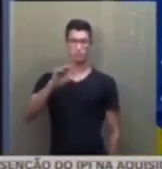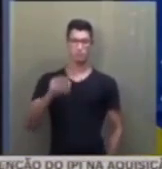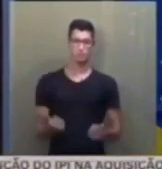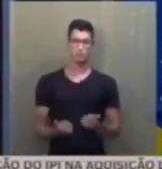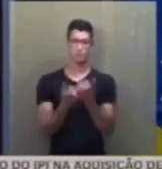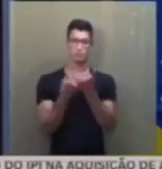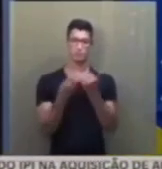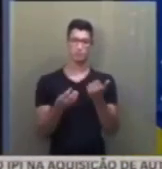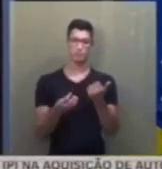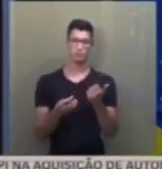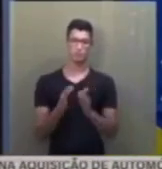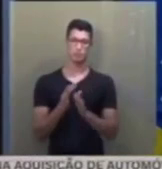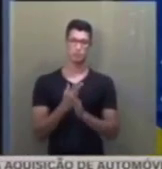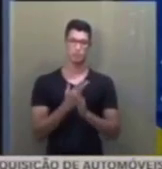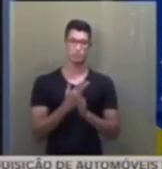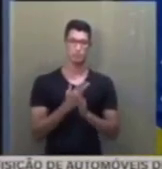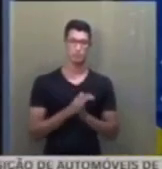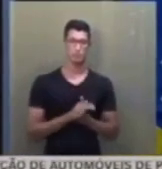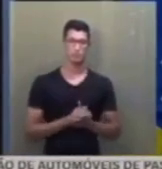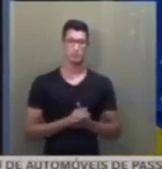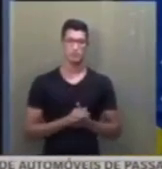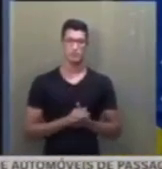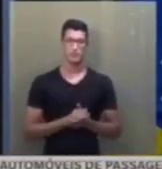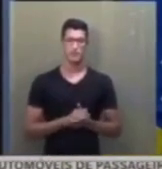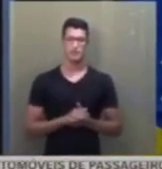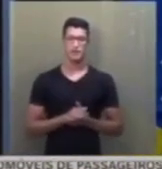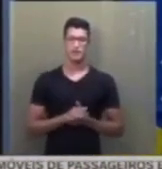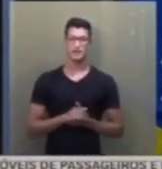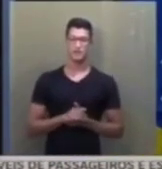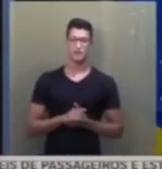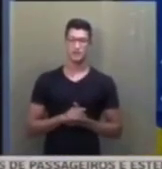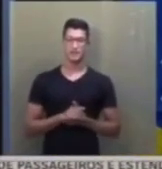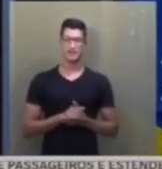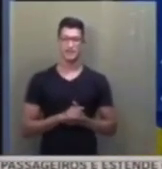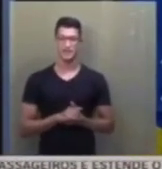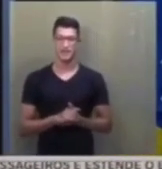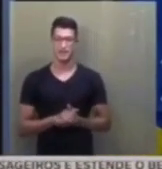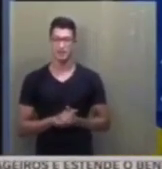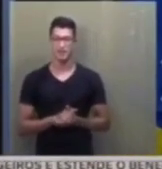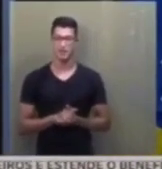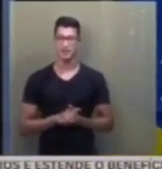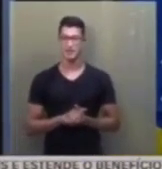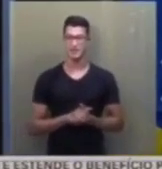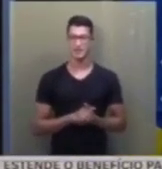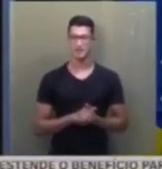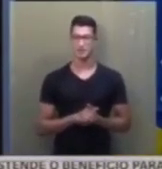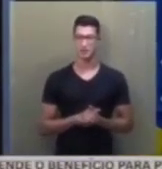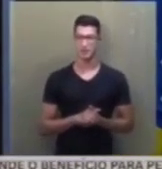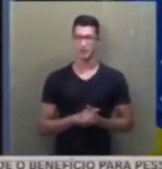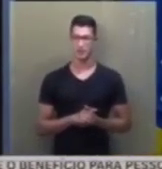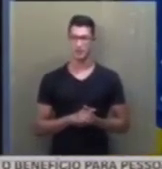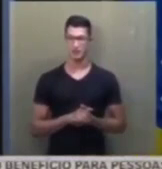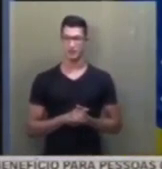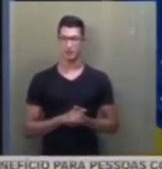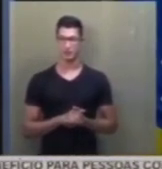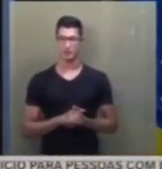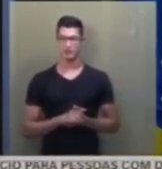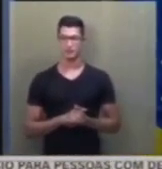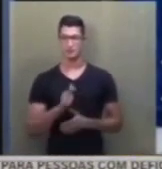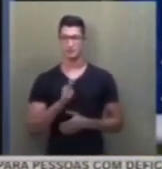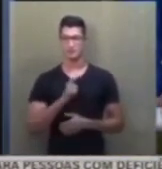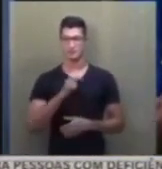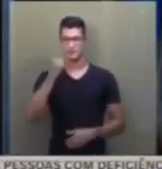da União das Etnias. Se trata, senhor presidente, senhores senadores,